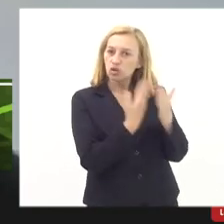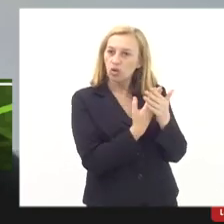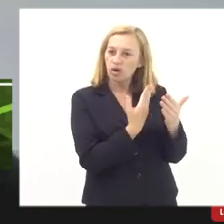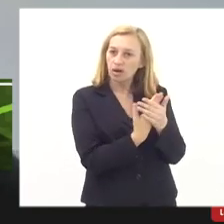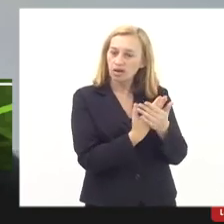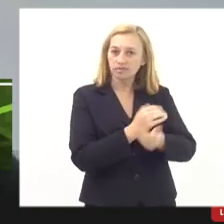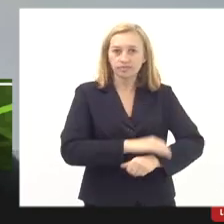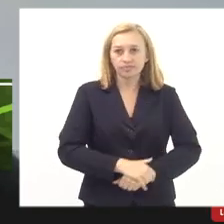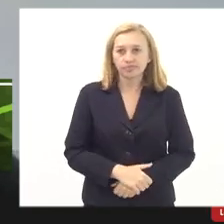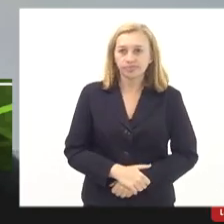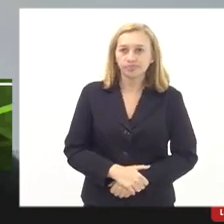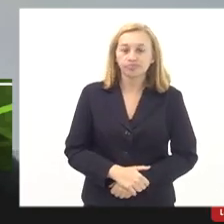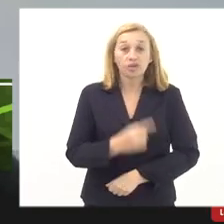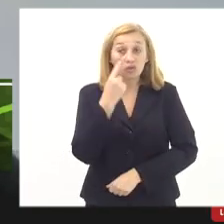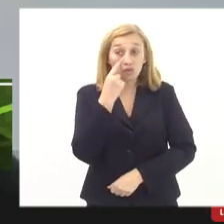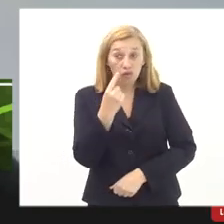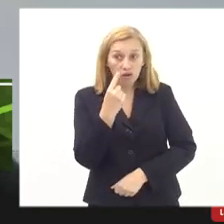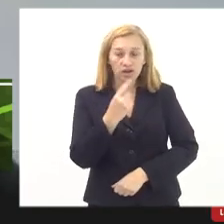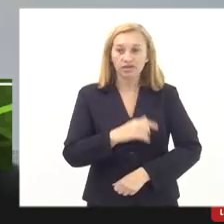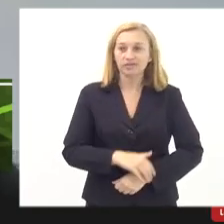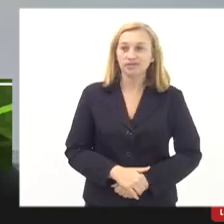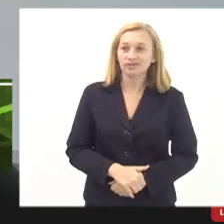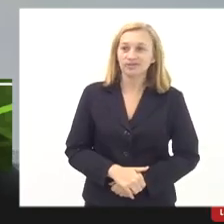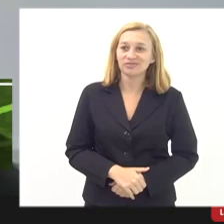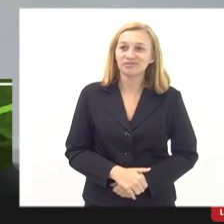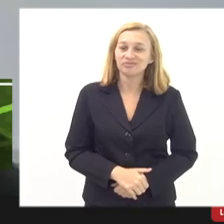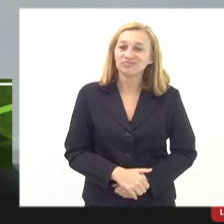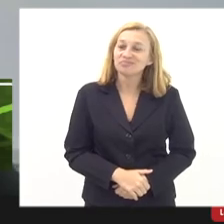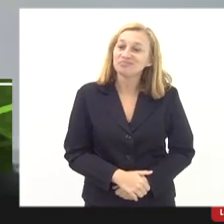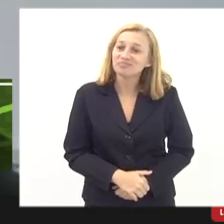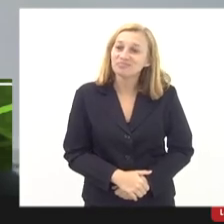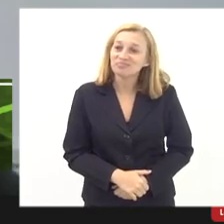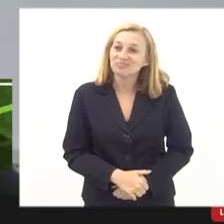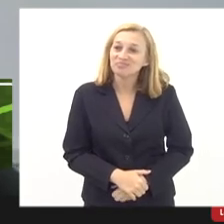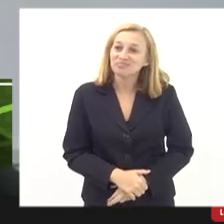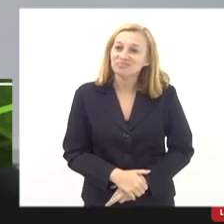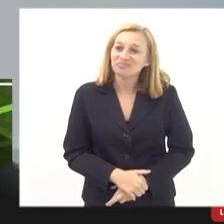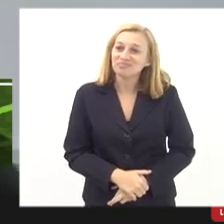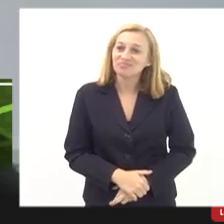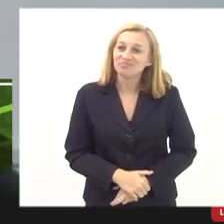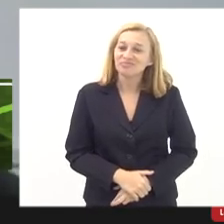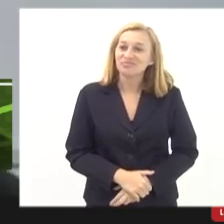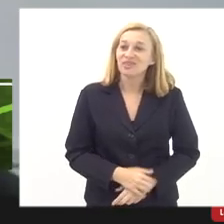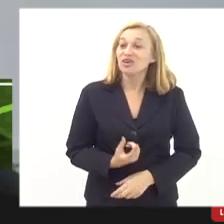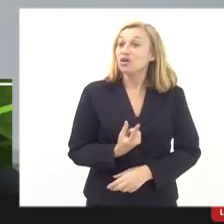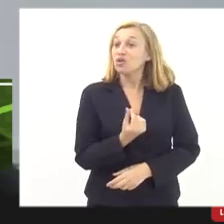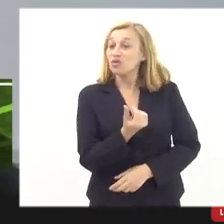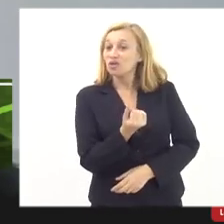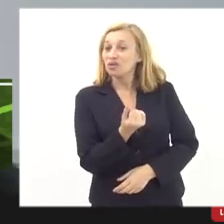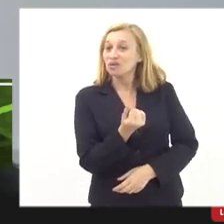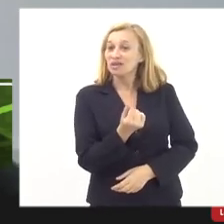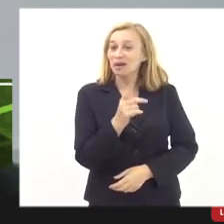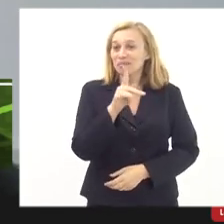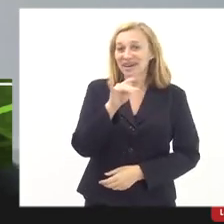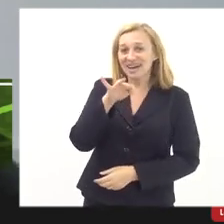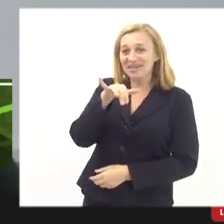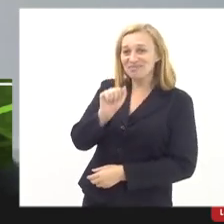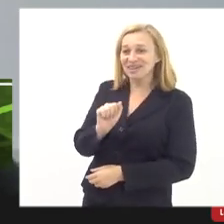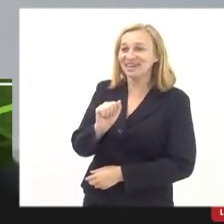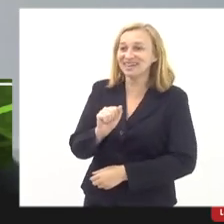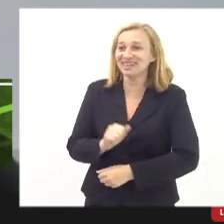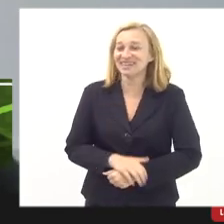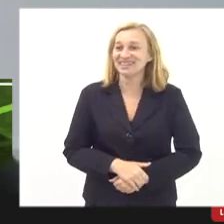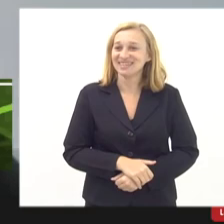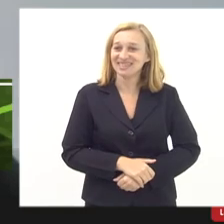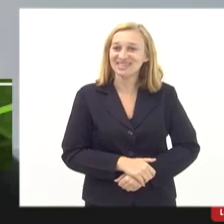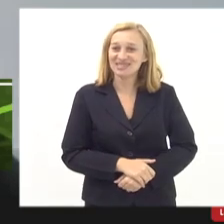a gente vem aí conversando e solicitando que se reveja o valor da per capita. O Leonardo falou que já